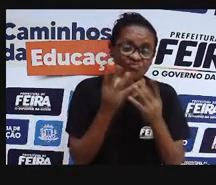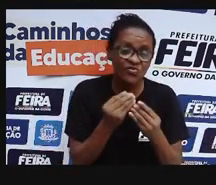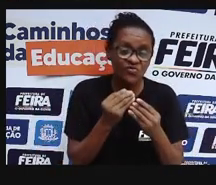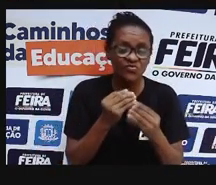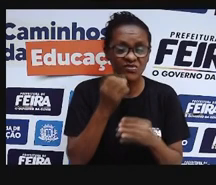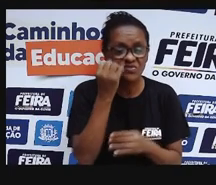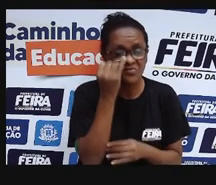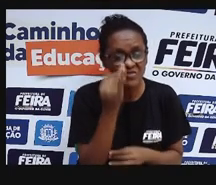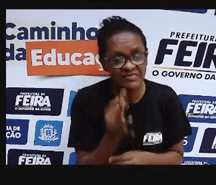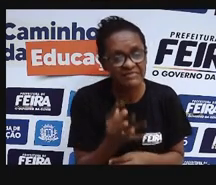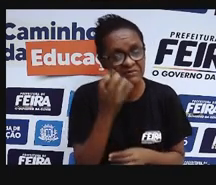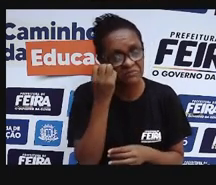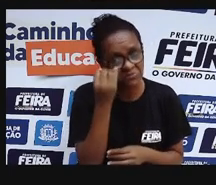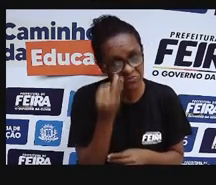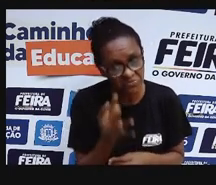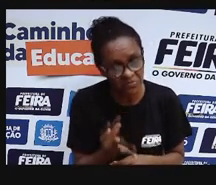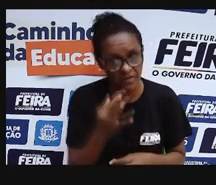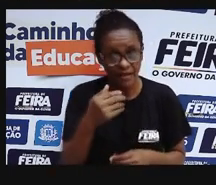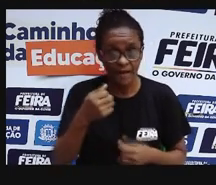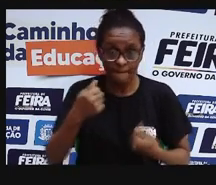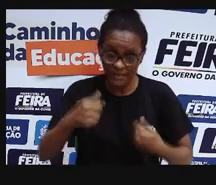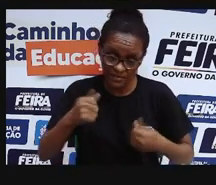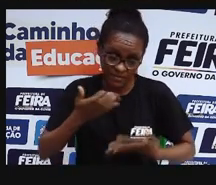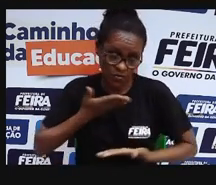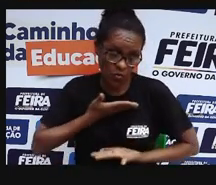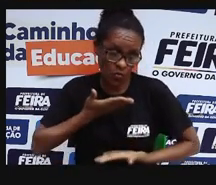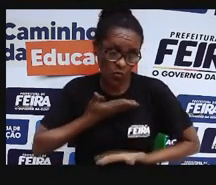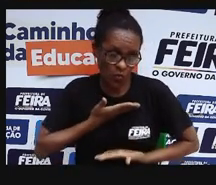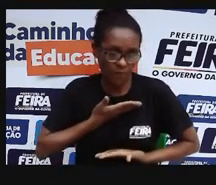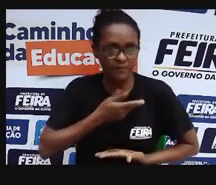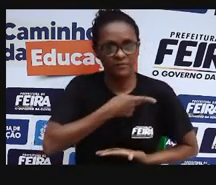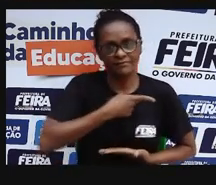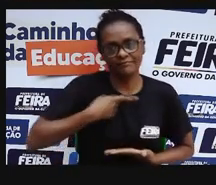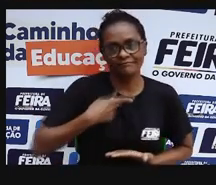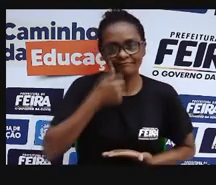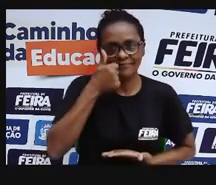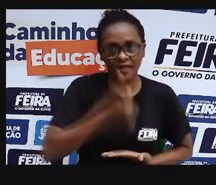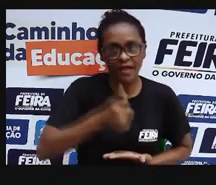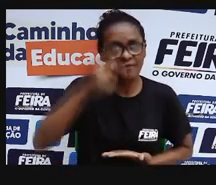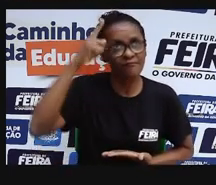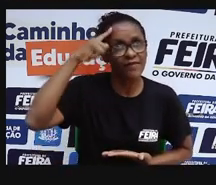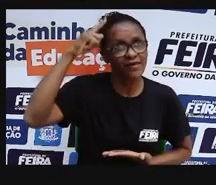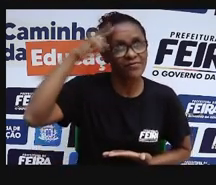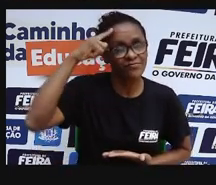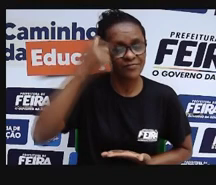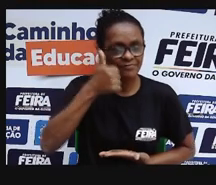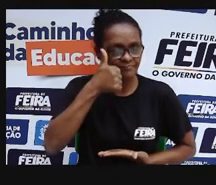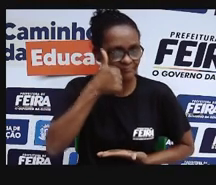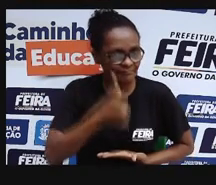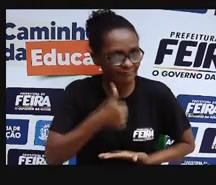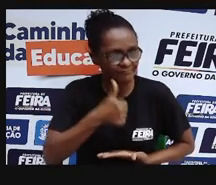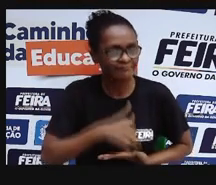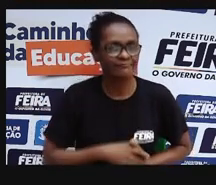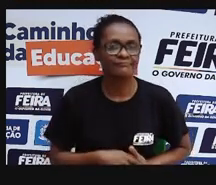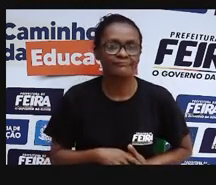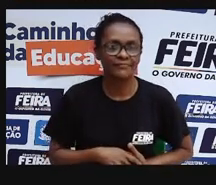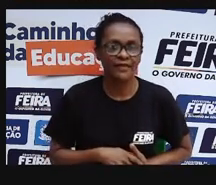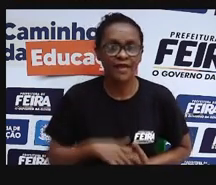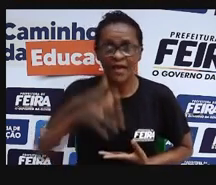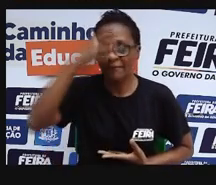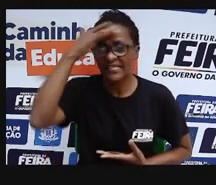pensar no nosso corpo físico, claro, mas a gente tem que pensar também na nossa saúde mental. Então, uma pessoa que tá muito